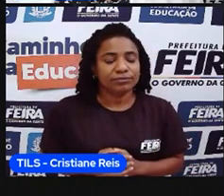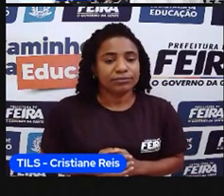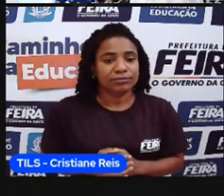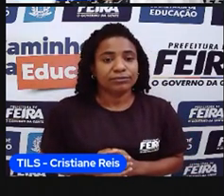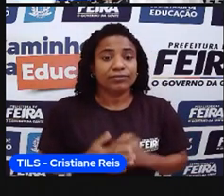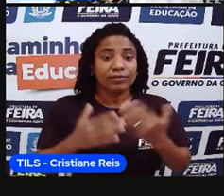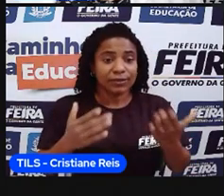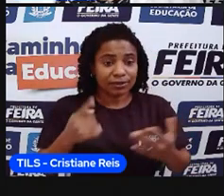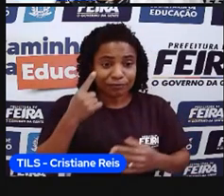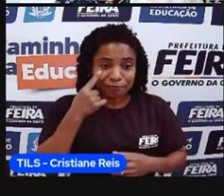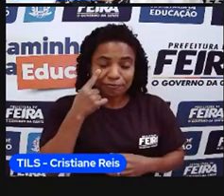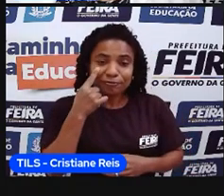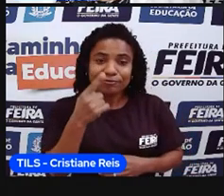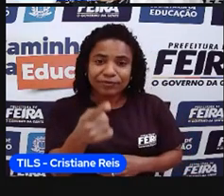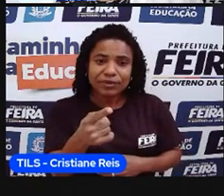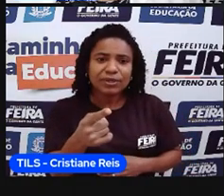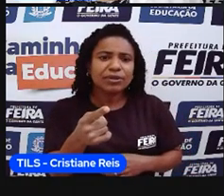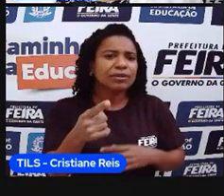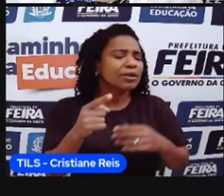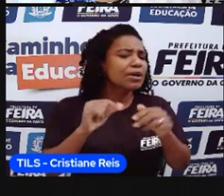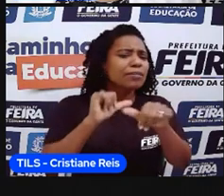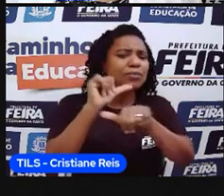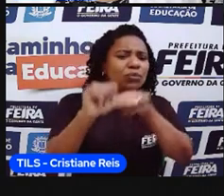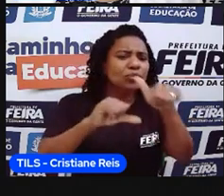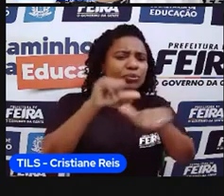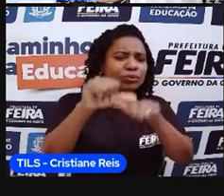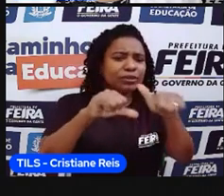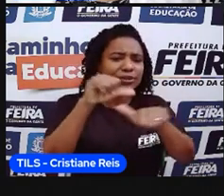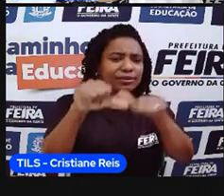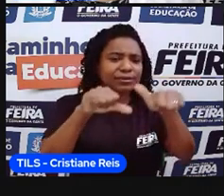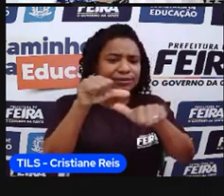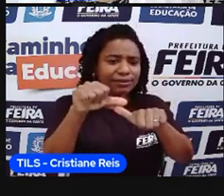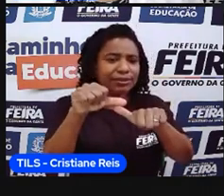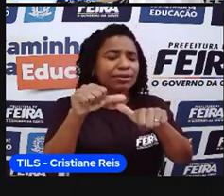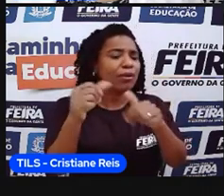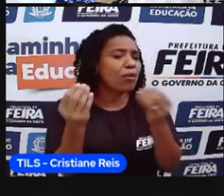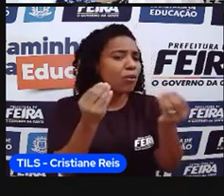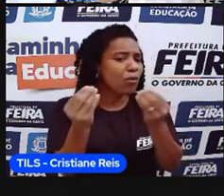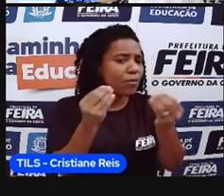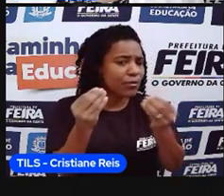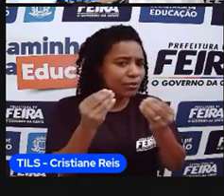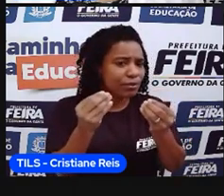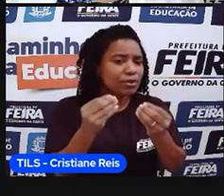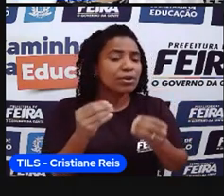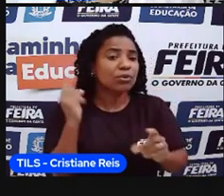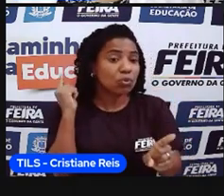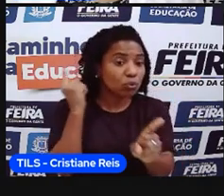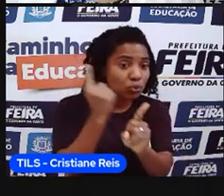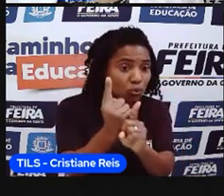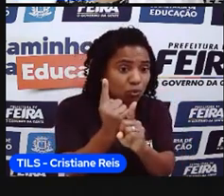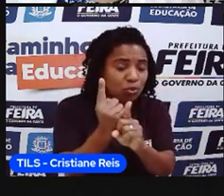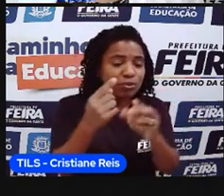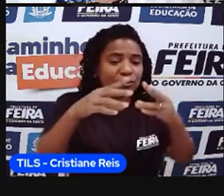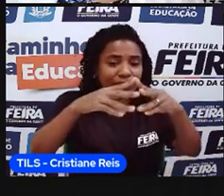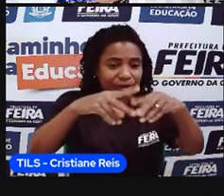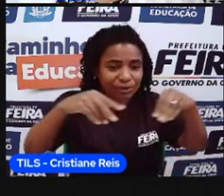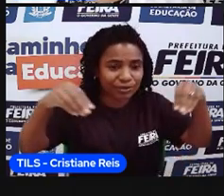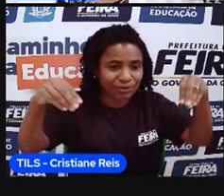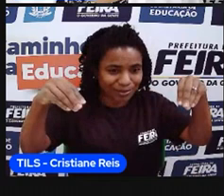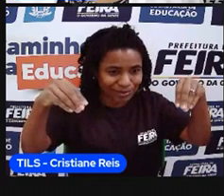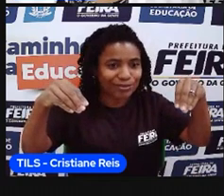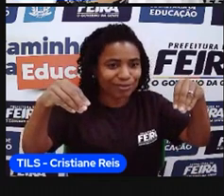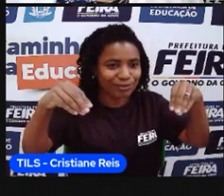Ah, e as alterações? Onde é que essas alterações estavam para chegar lá nessa informação de 8.510.000